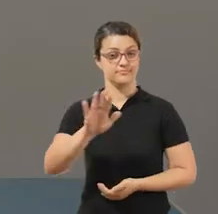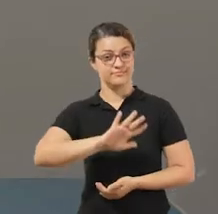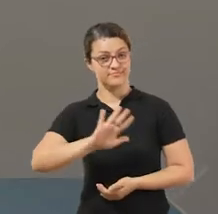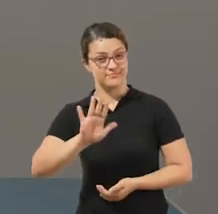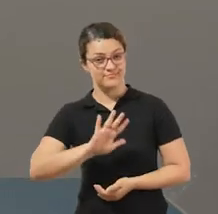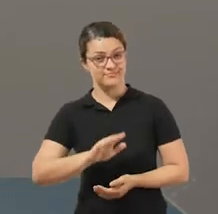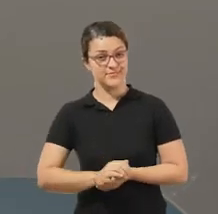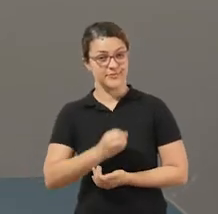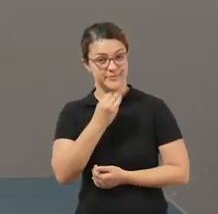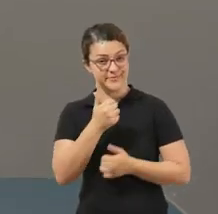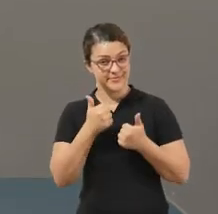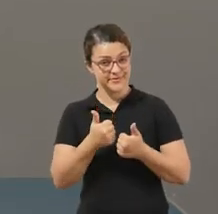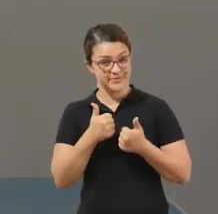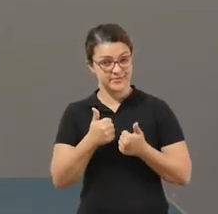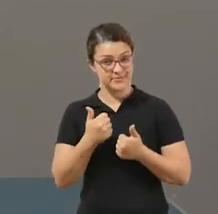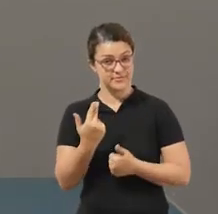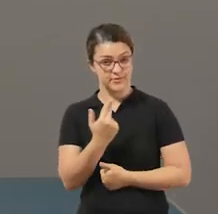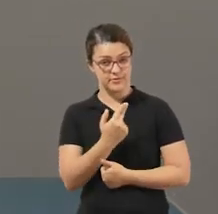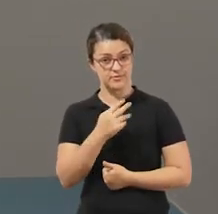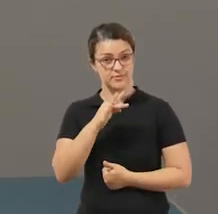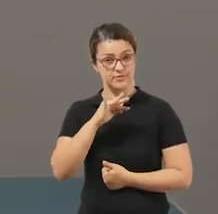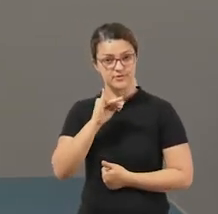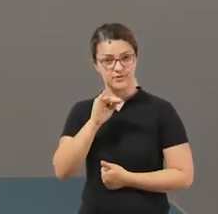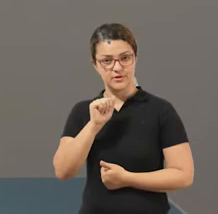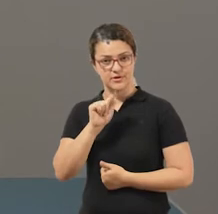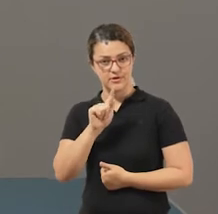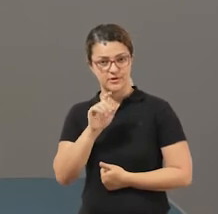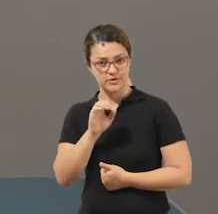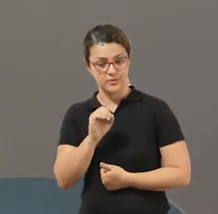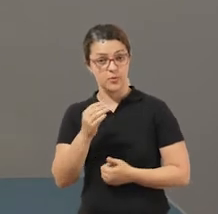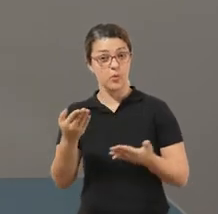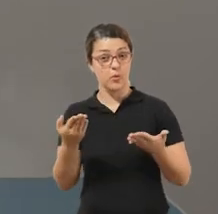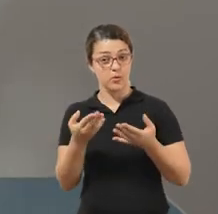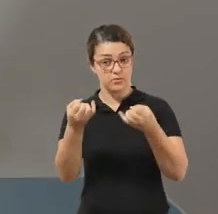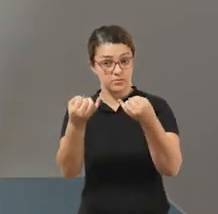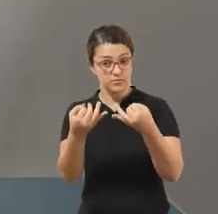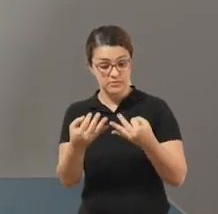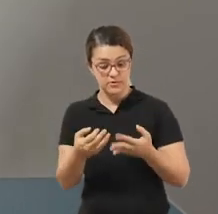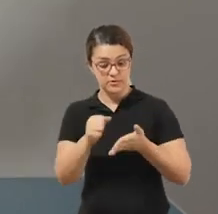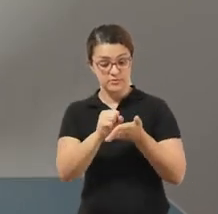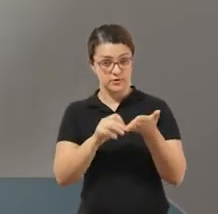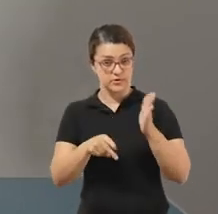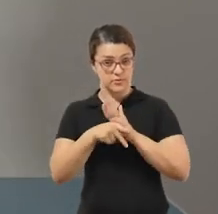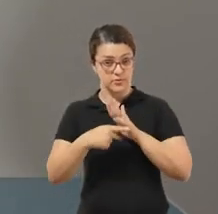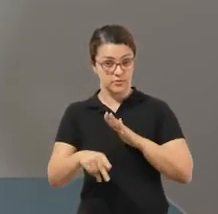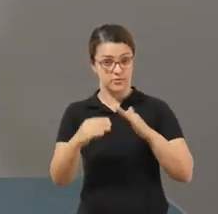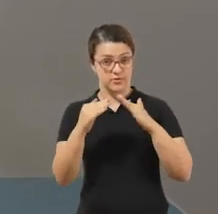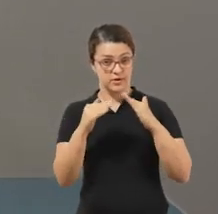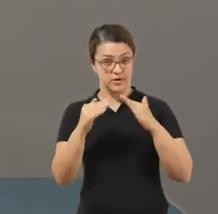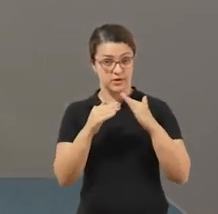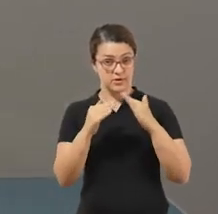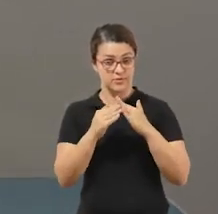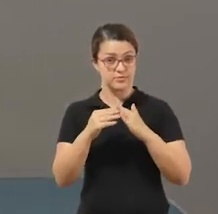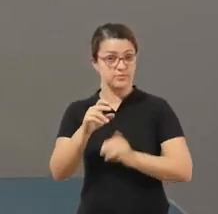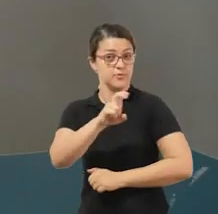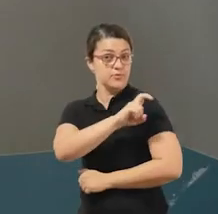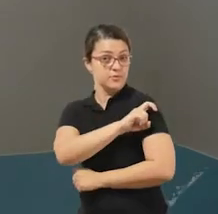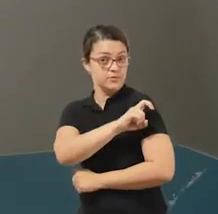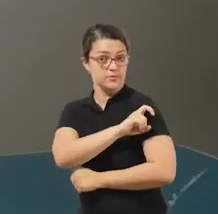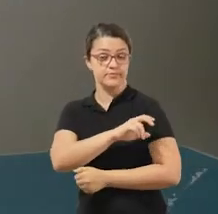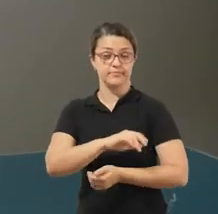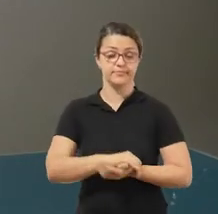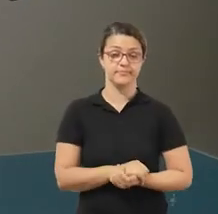Olá pessoal, tudo bem? Eu sou o professor Thiago. Hoje a vai falar um pouquinho sobre o link lição de casa, sobre as atividades do quinto ano.